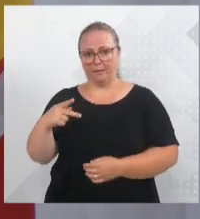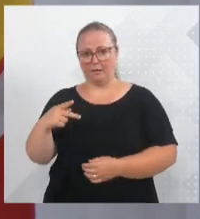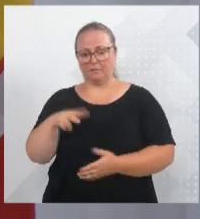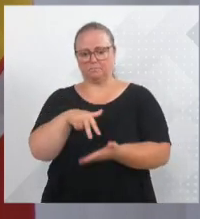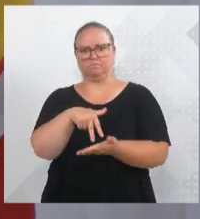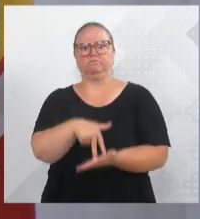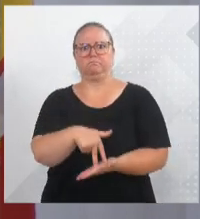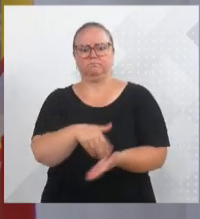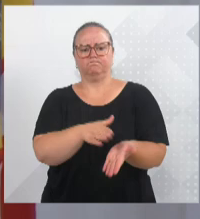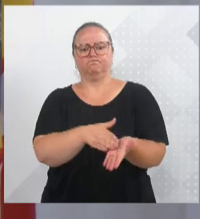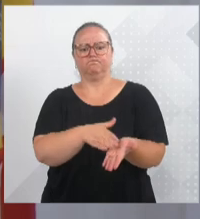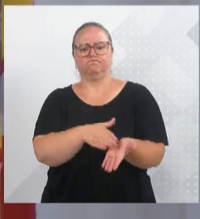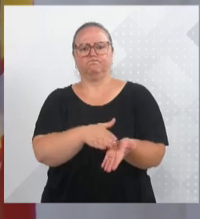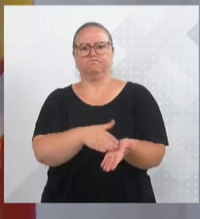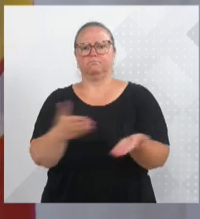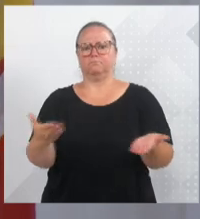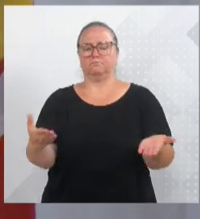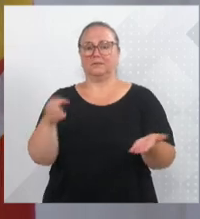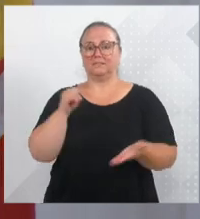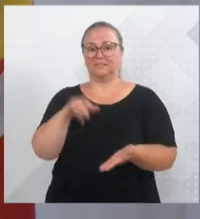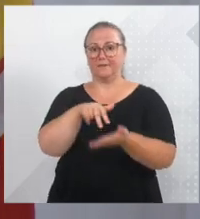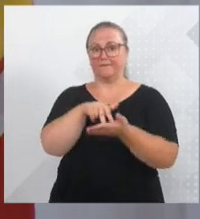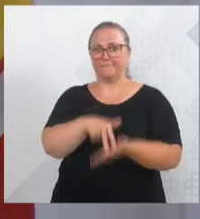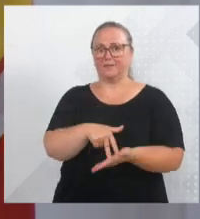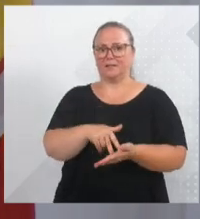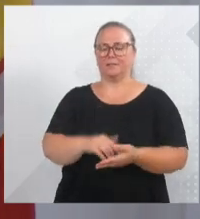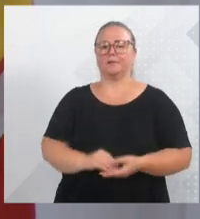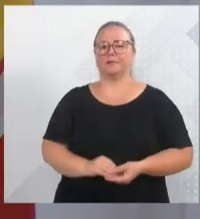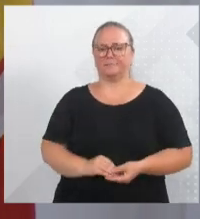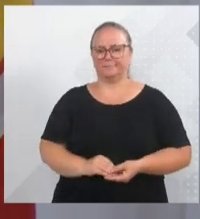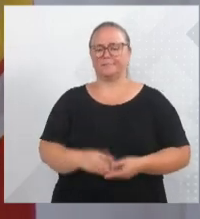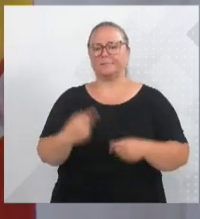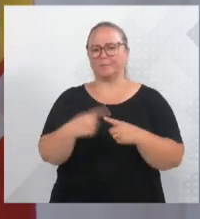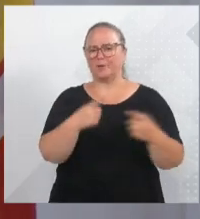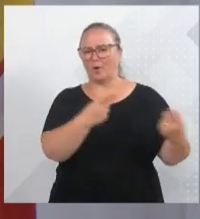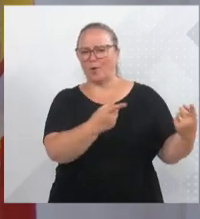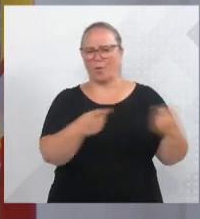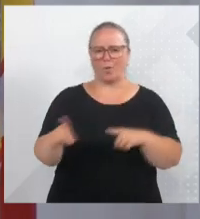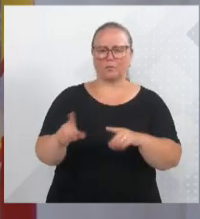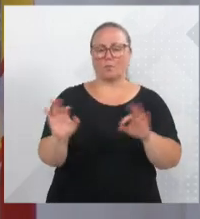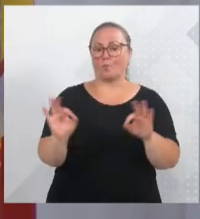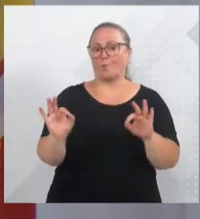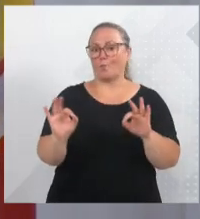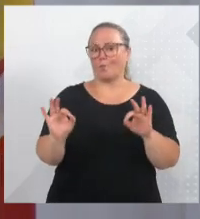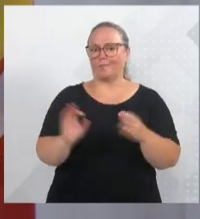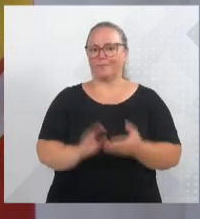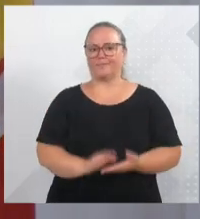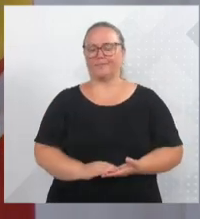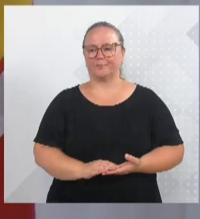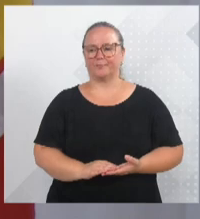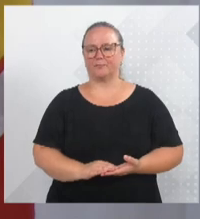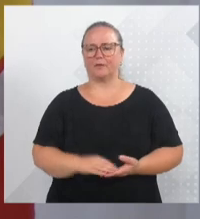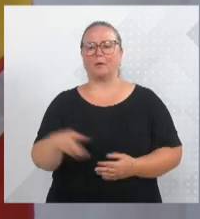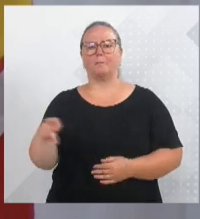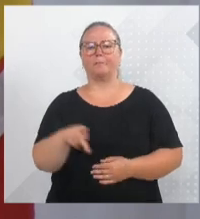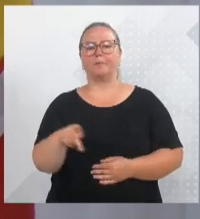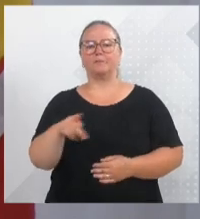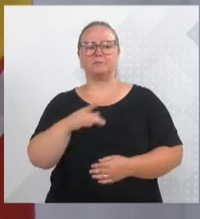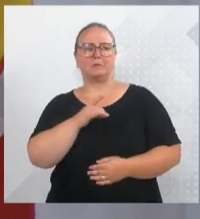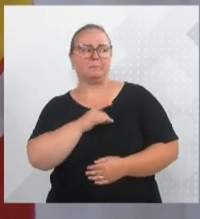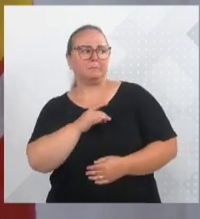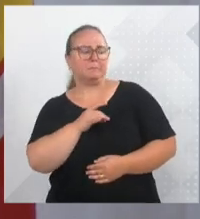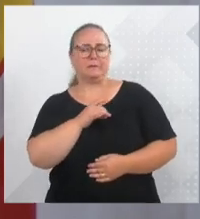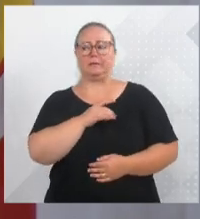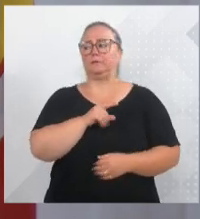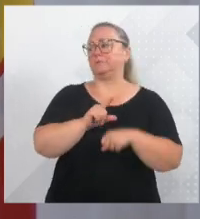APPs cobram, quando tem o pai lá que é firme, que vai lá, porque contra o pai eles não podem fazer nada. O professor efetivo, que eu não consigo entender, ele fica com medo, ai, a